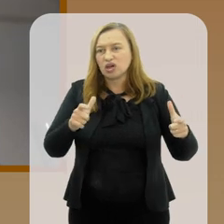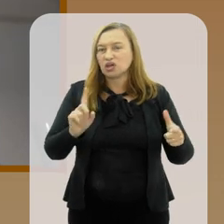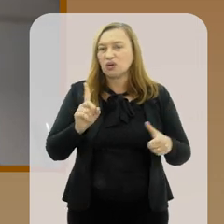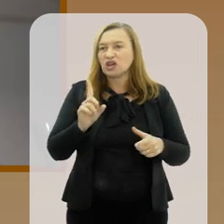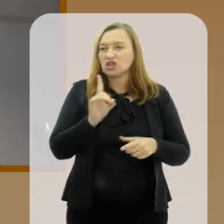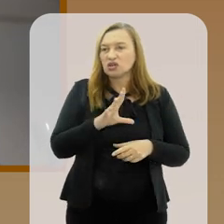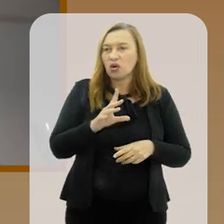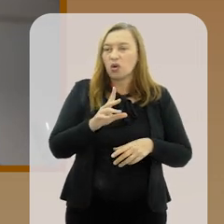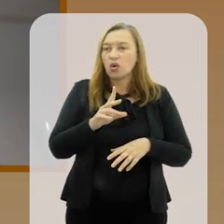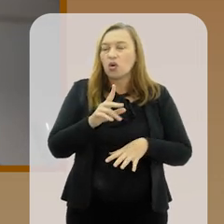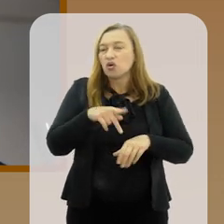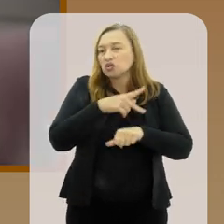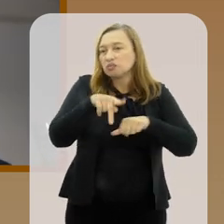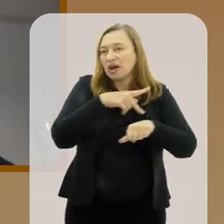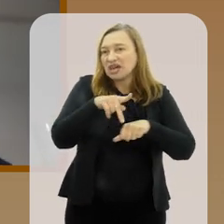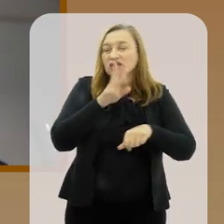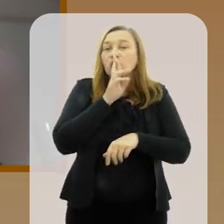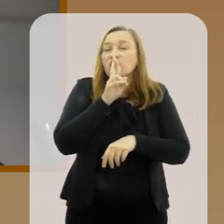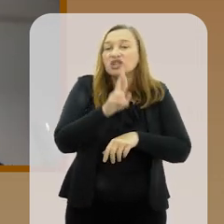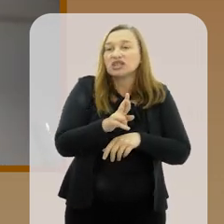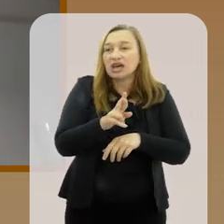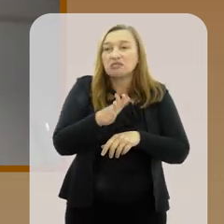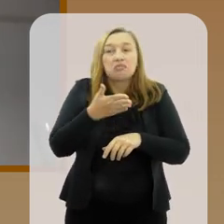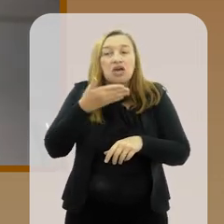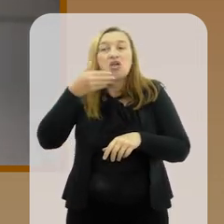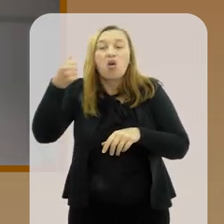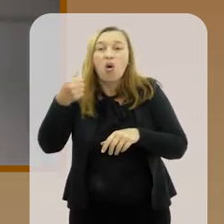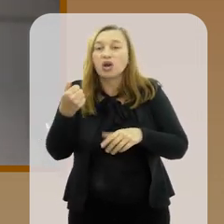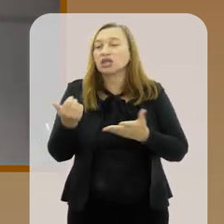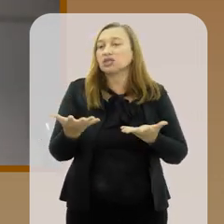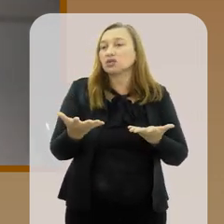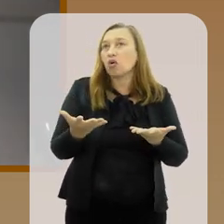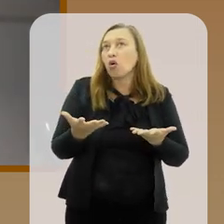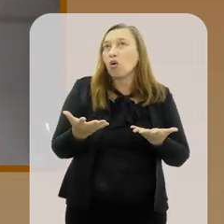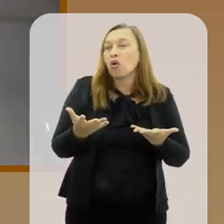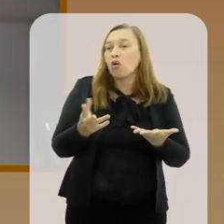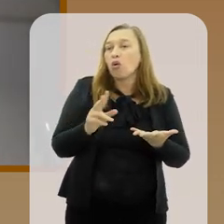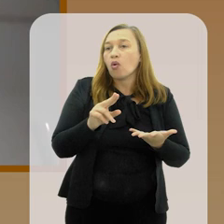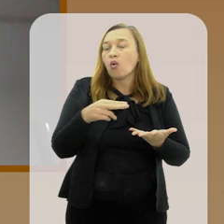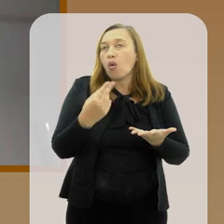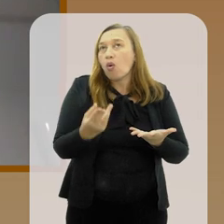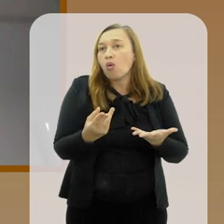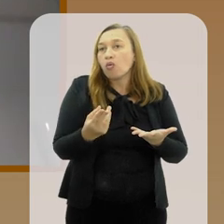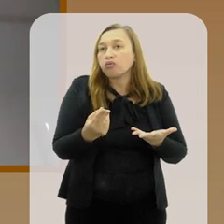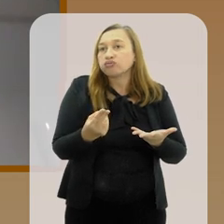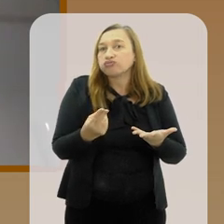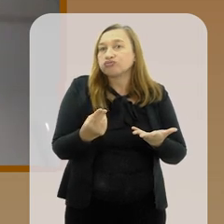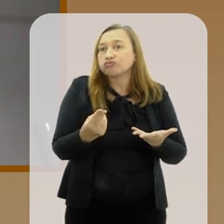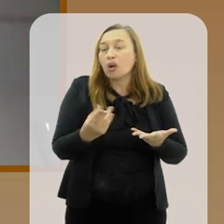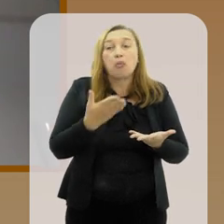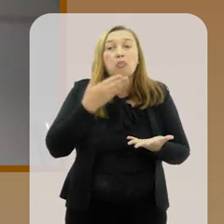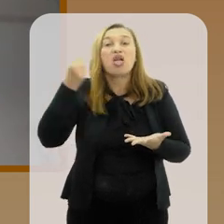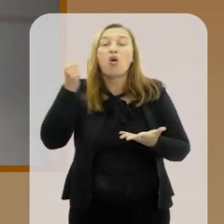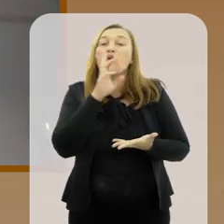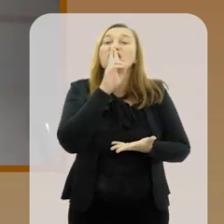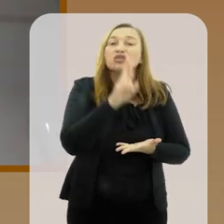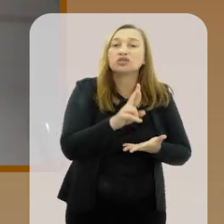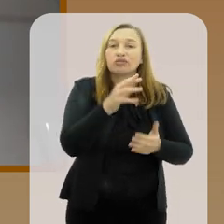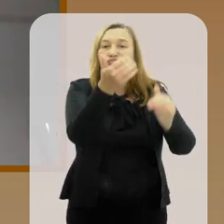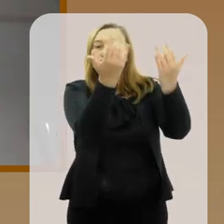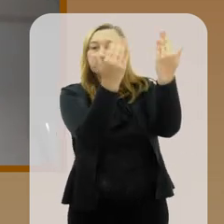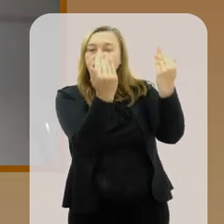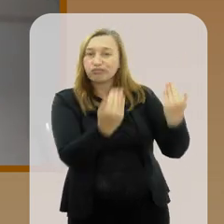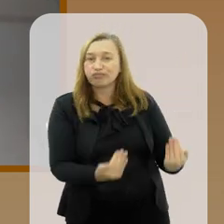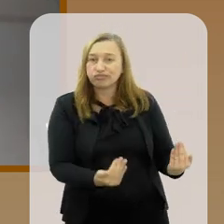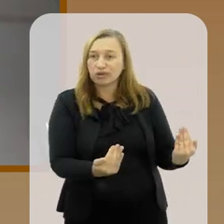necessariamente o país que vai te dar os resultados mais uniformes sobre a população e que vão te dar um... que vão ser os